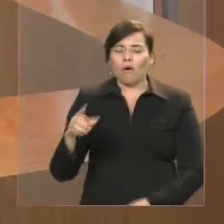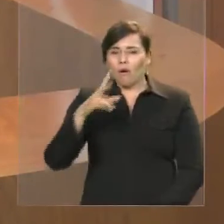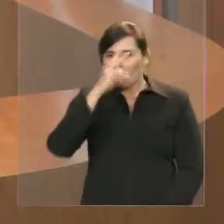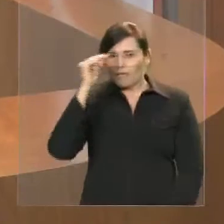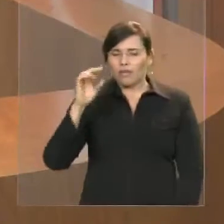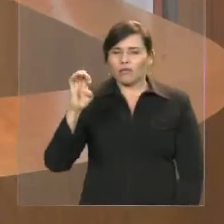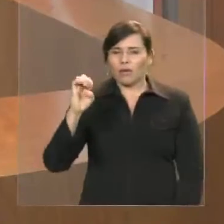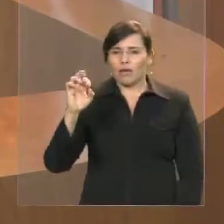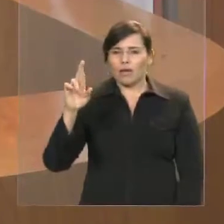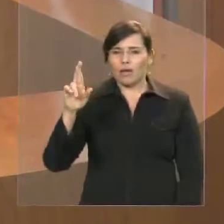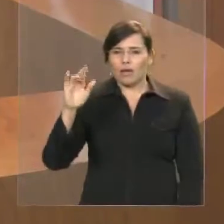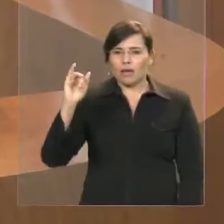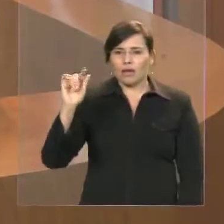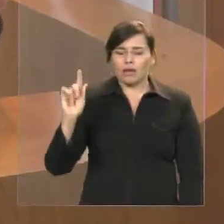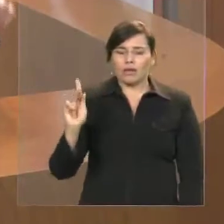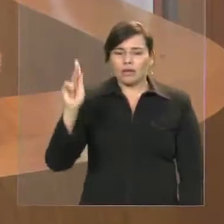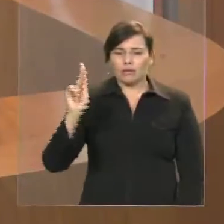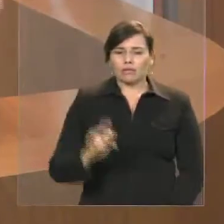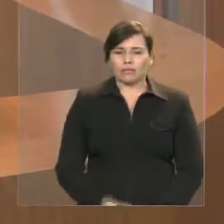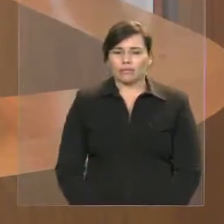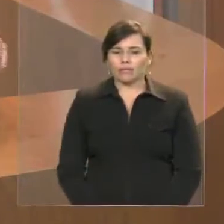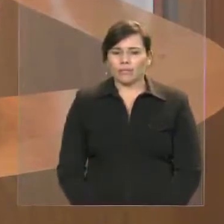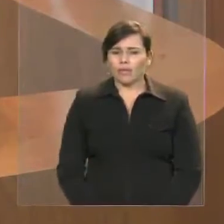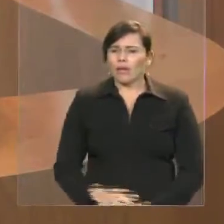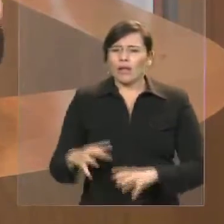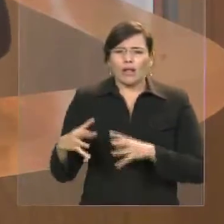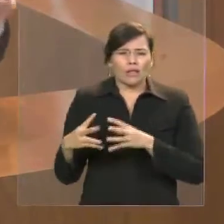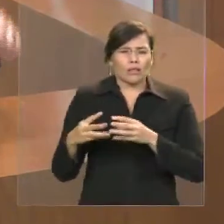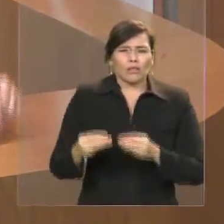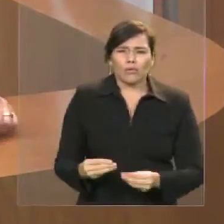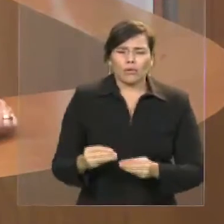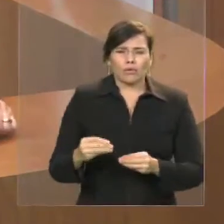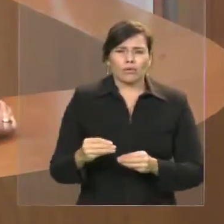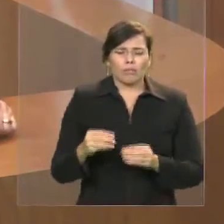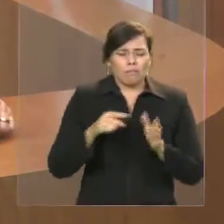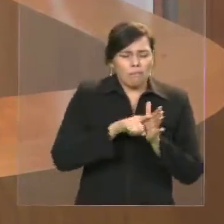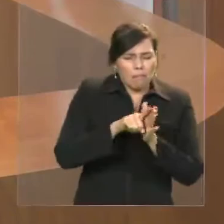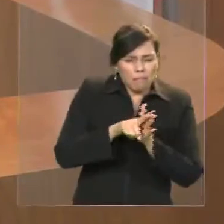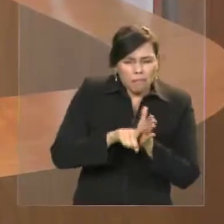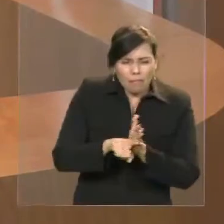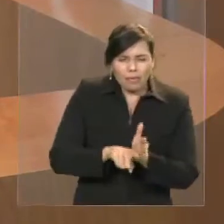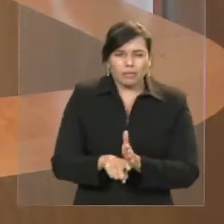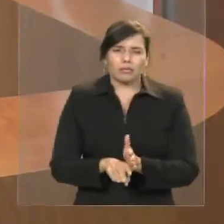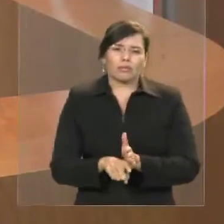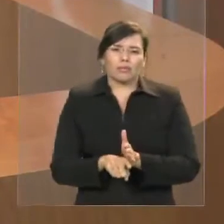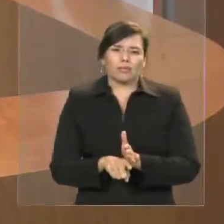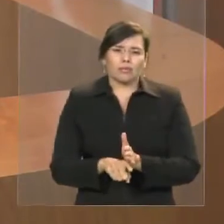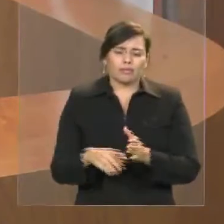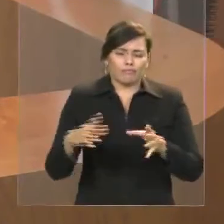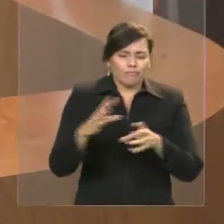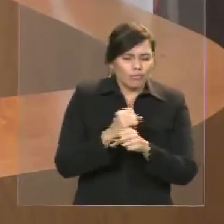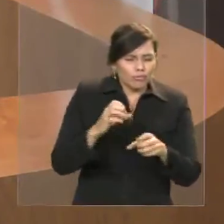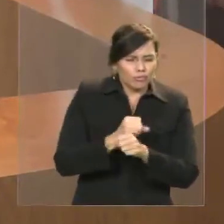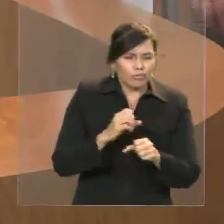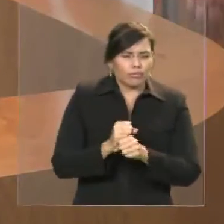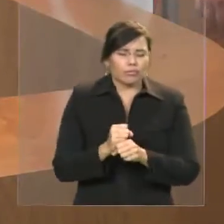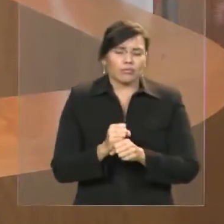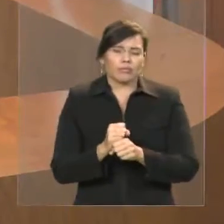aprovação do prefeito. Em todas as pesquisas que são feitas naquela cidade, o prefeito tem